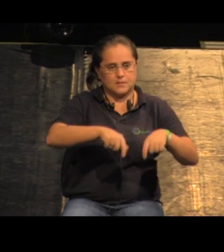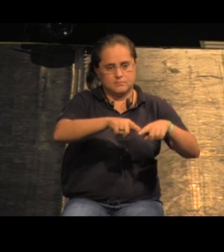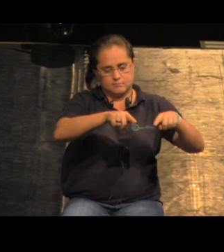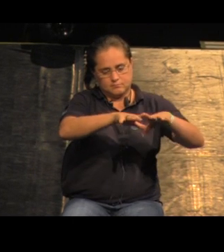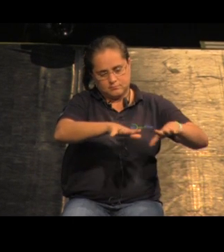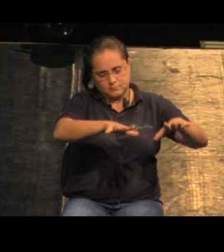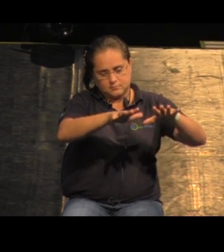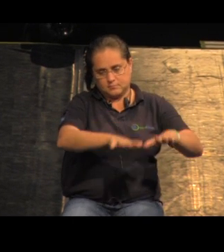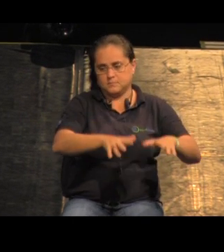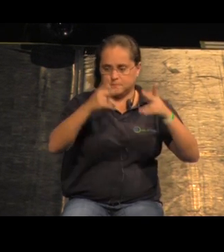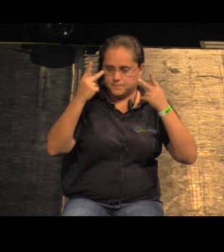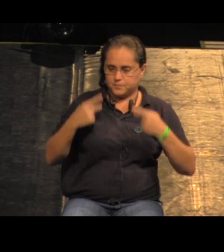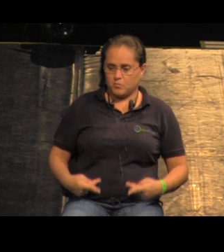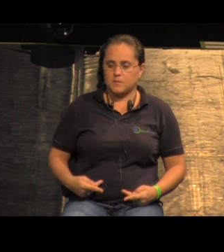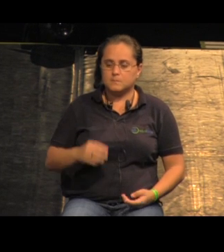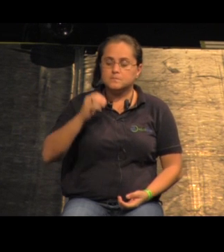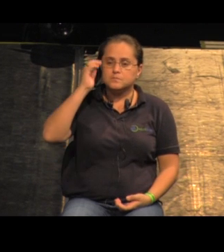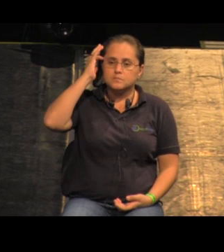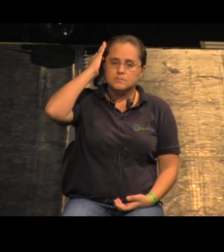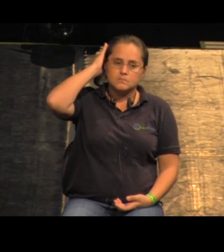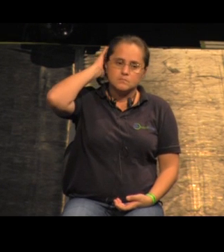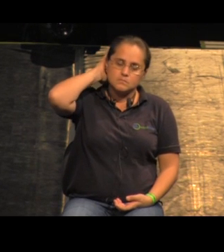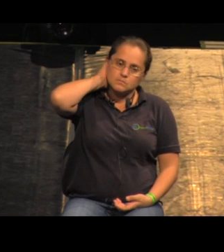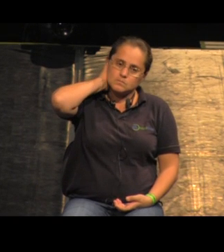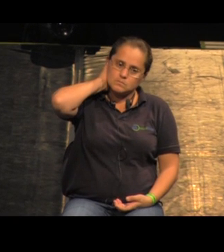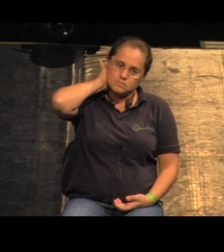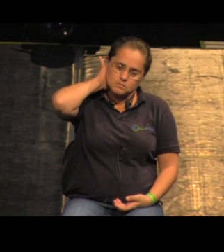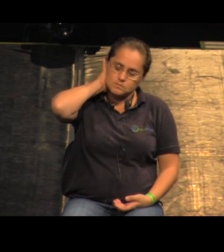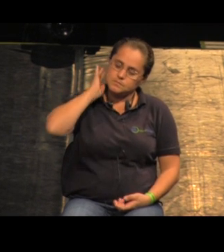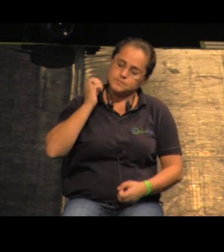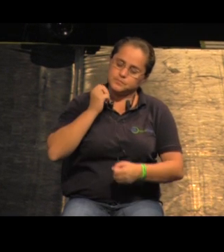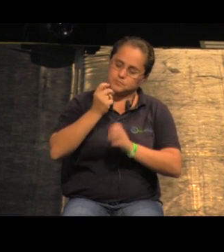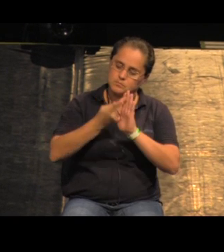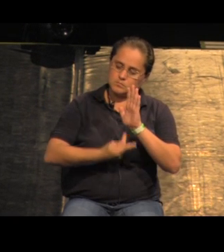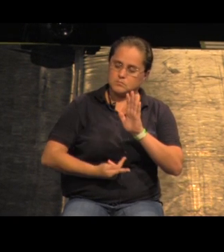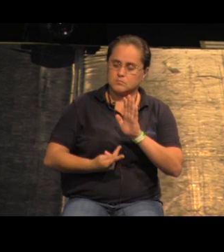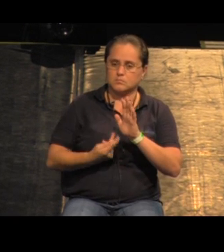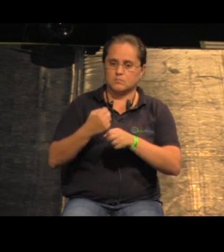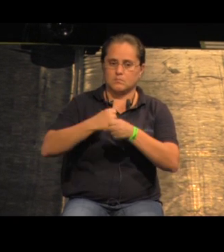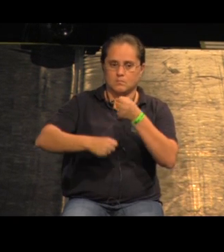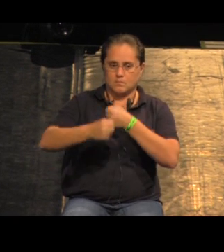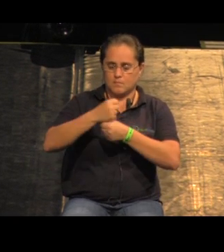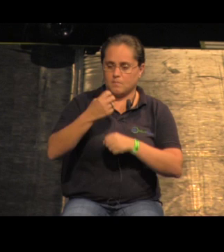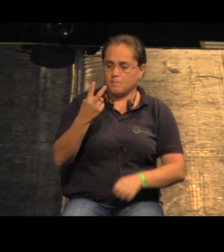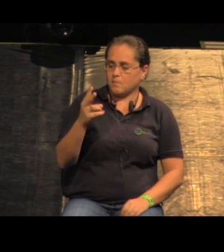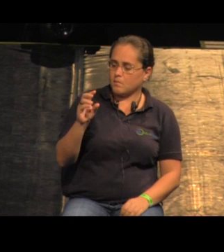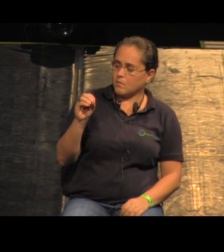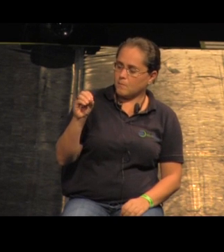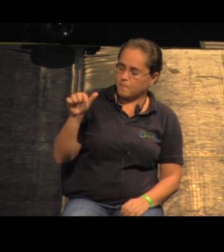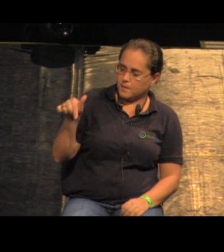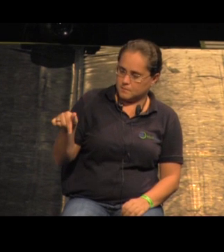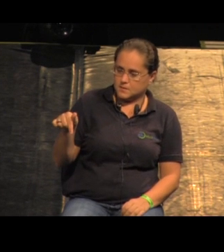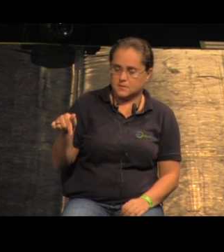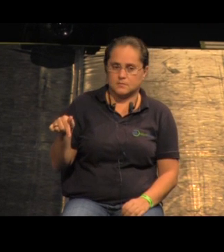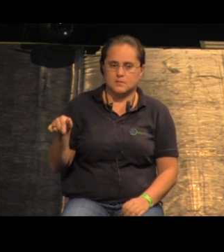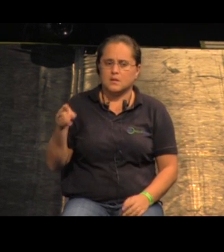humano. Muito bem, próximo projeto de 2007, de certa forma ele é um desdobramento desse que a gente acabou de